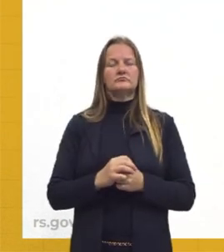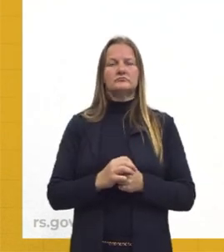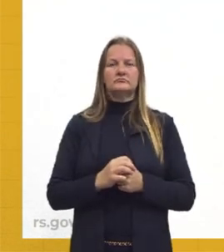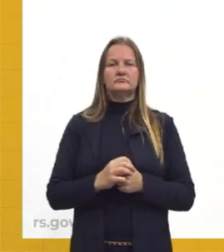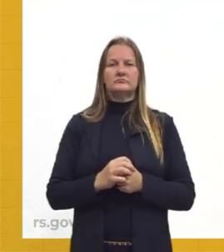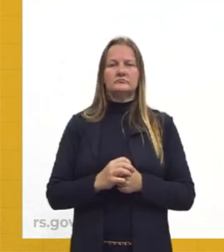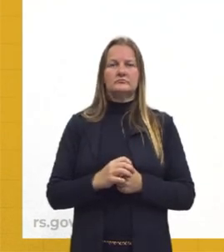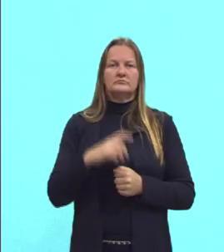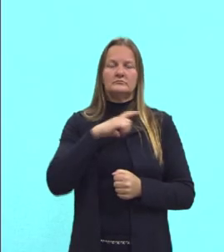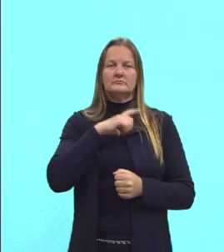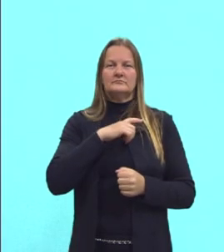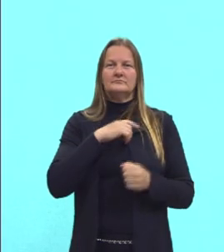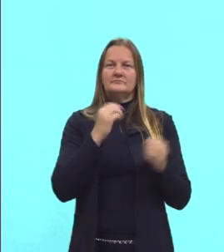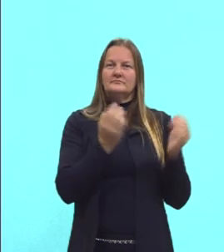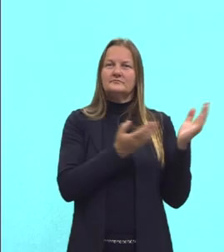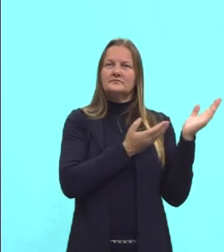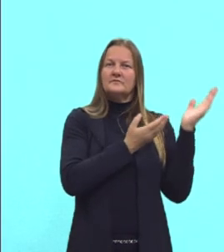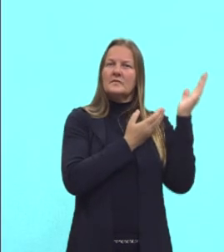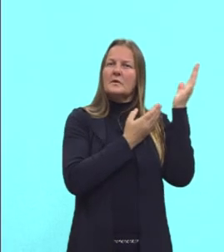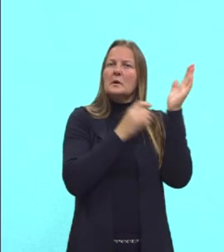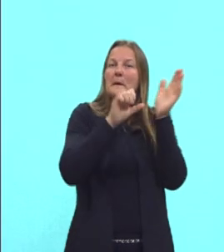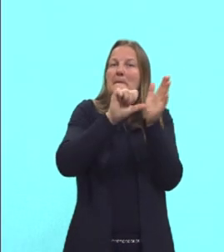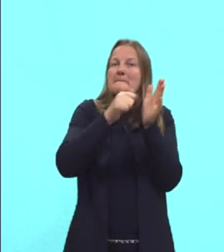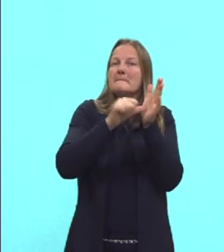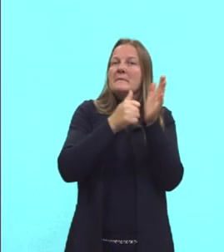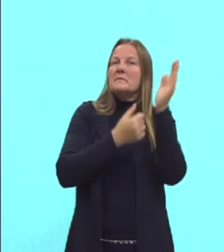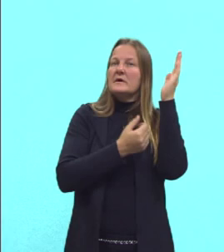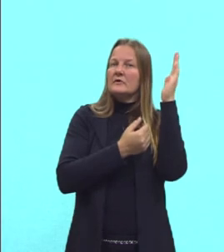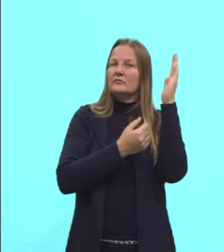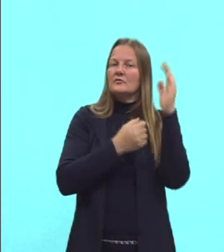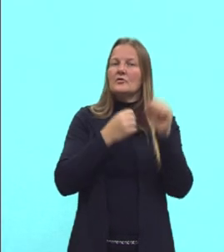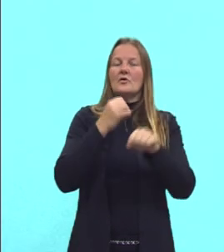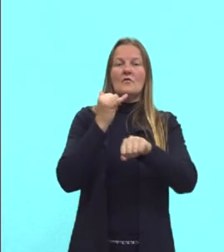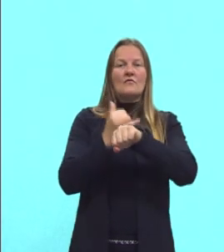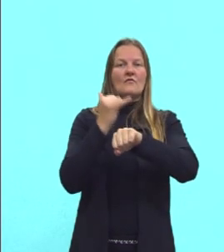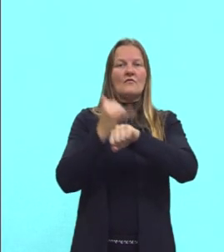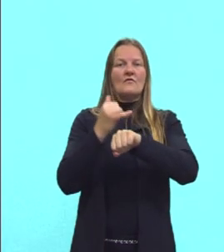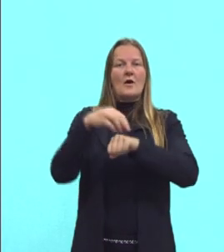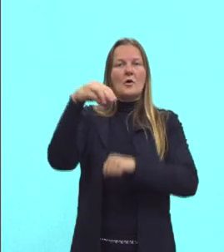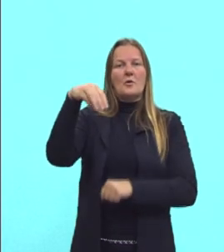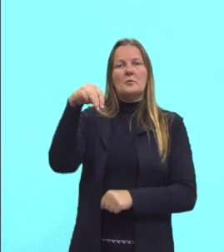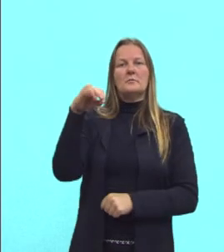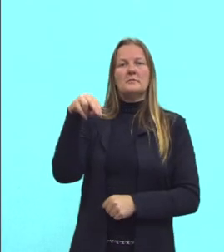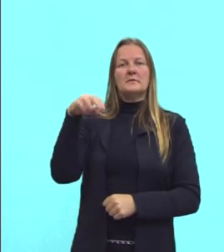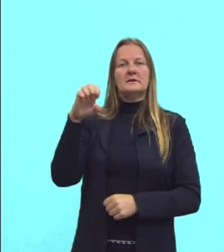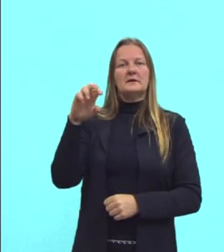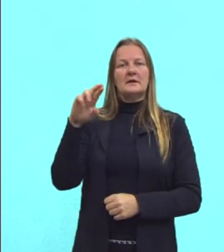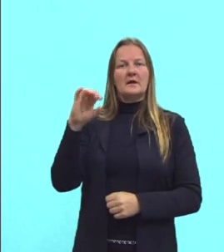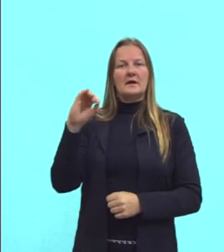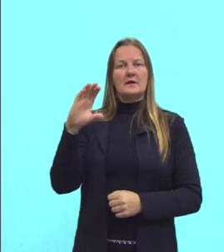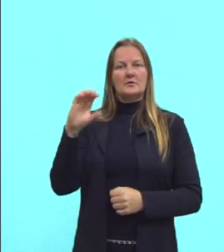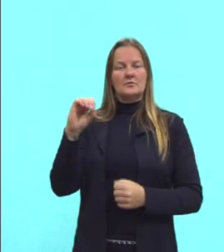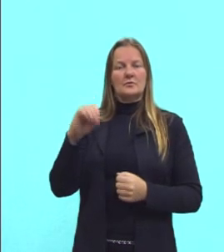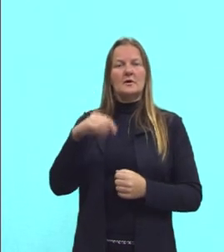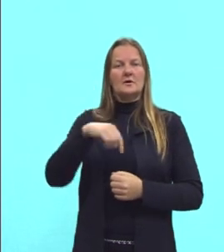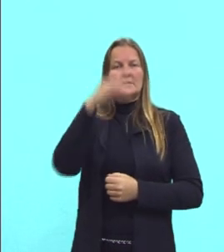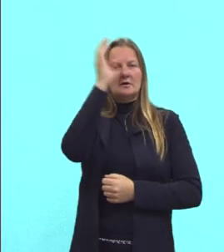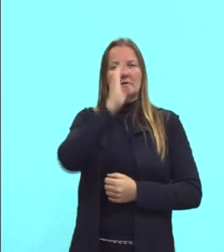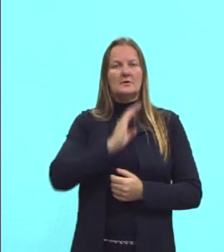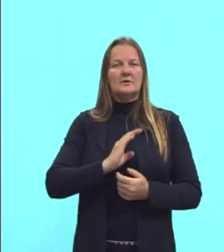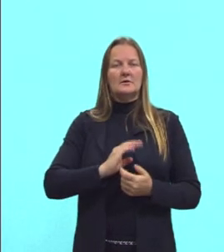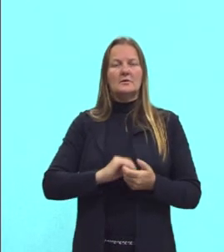questão aí. Olha lá o minério de ferro, gurizada, despontando, né, algo extremamente importante aí que o Brasil